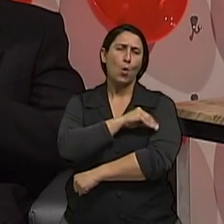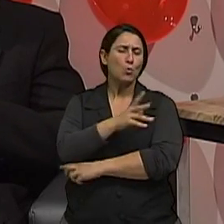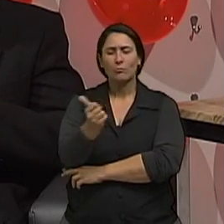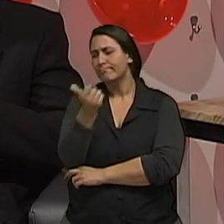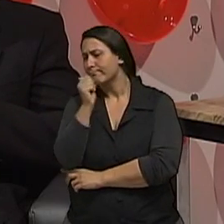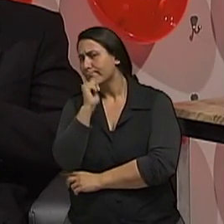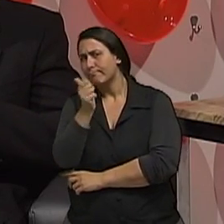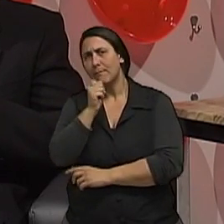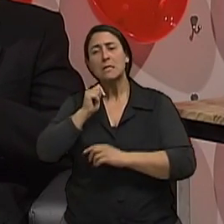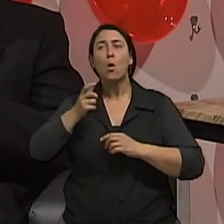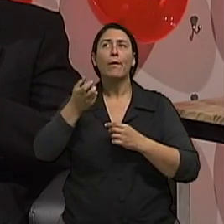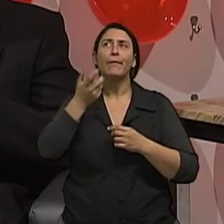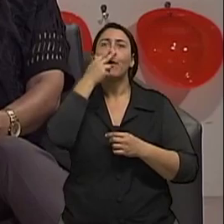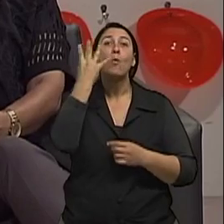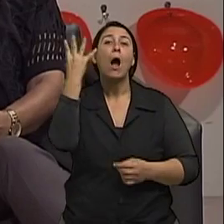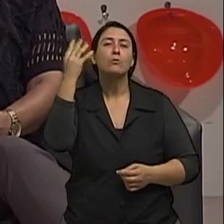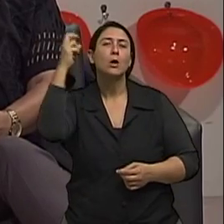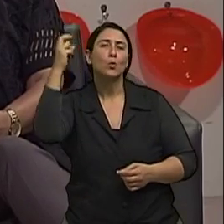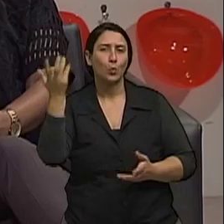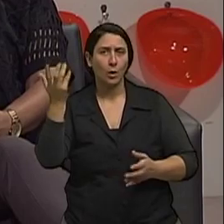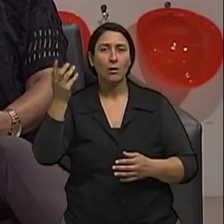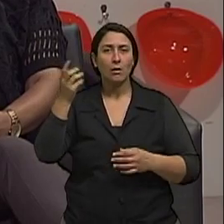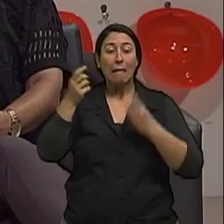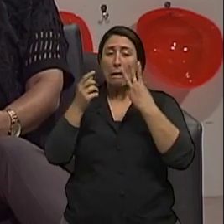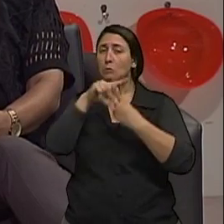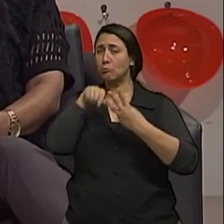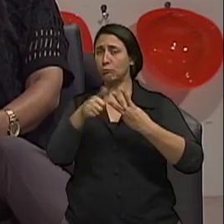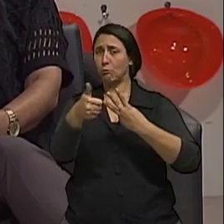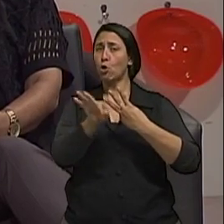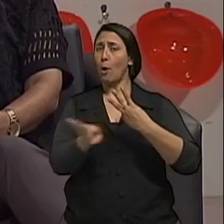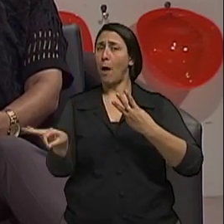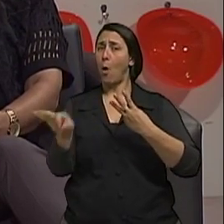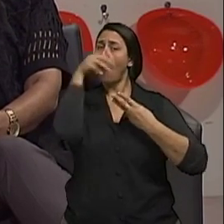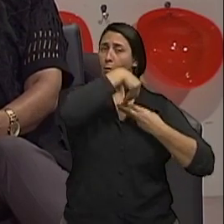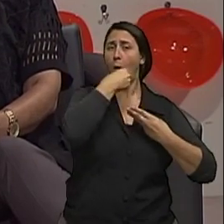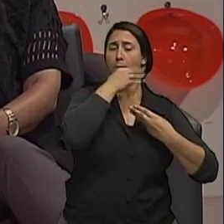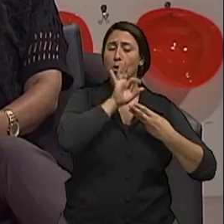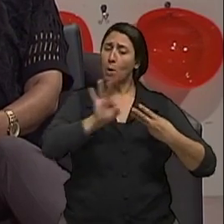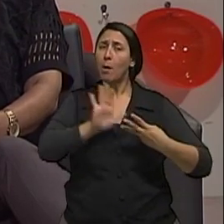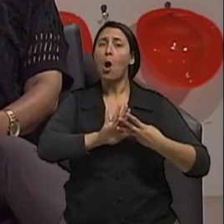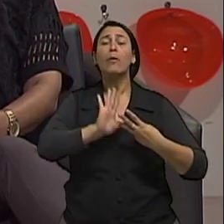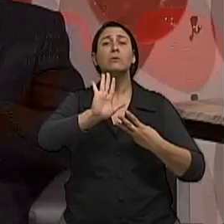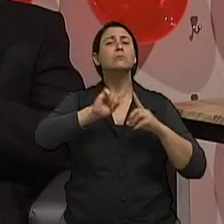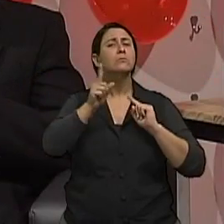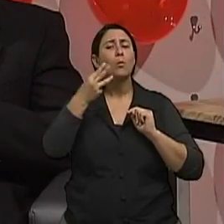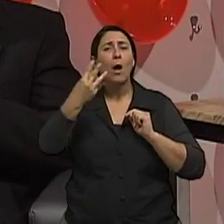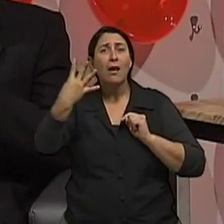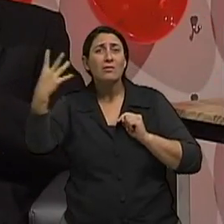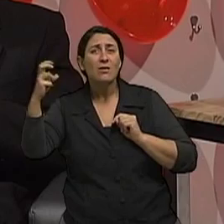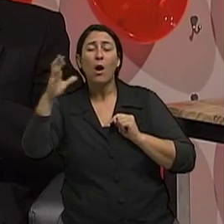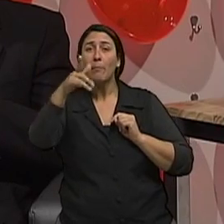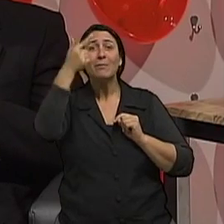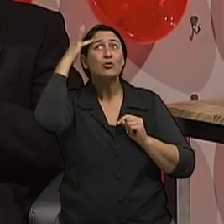três doses diárias, né? Então, 10% de demência no mundo é isso, todo álcool. Isso. E eu diria que no